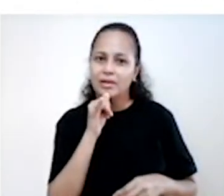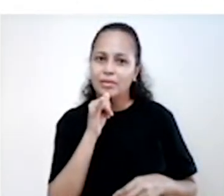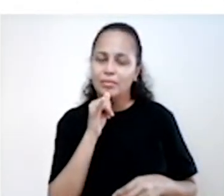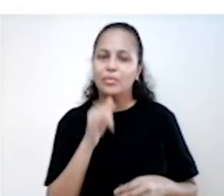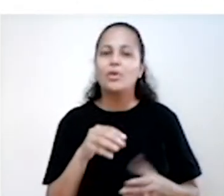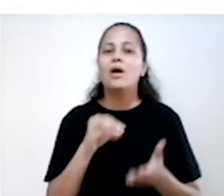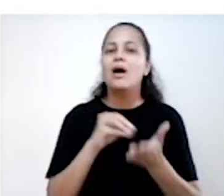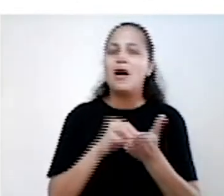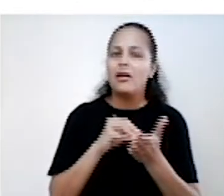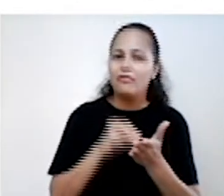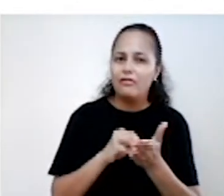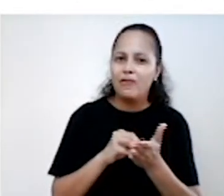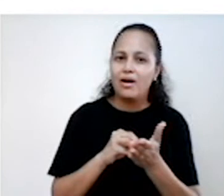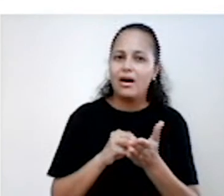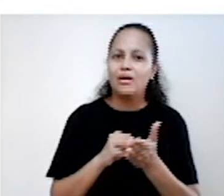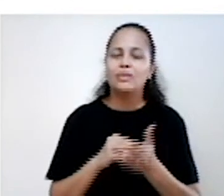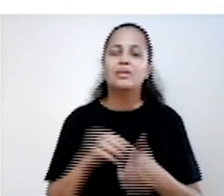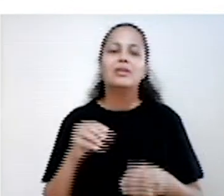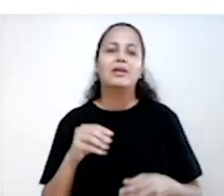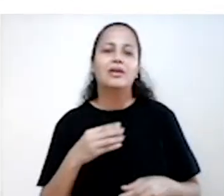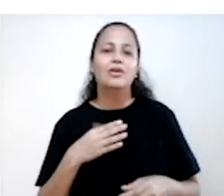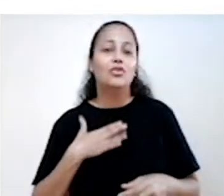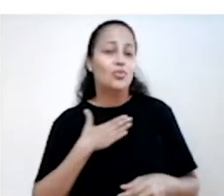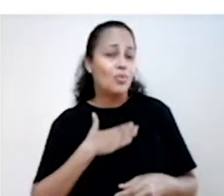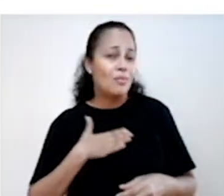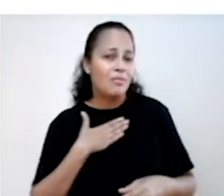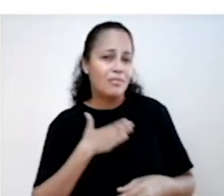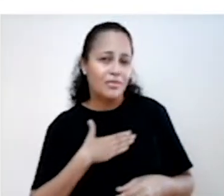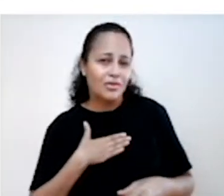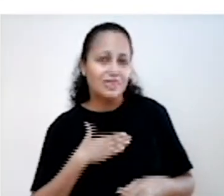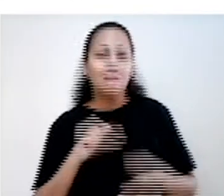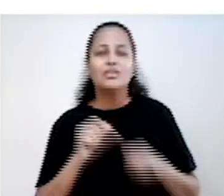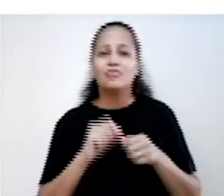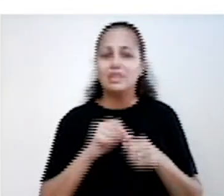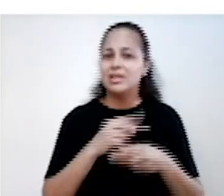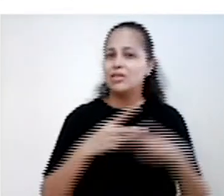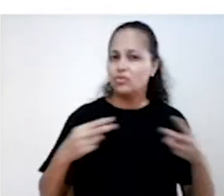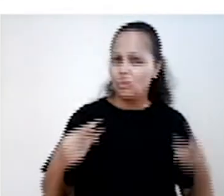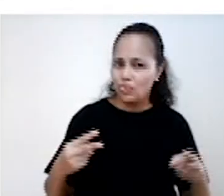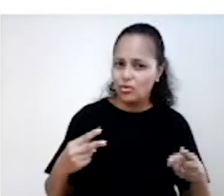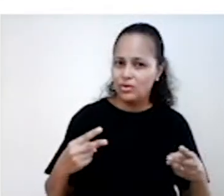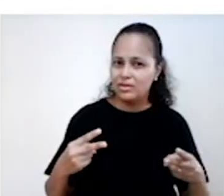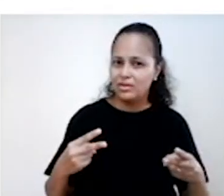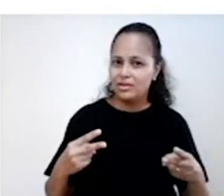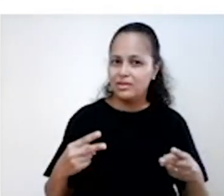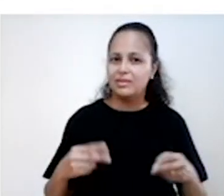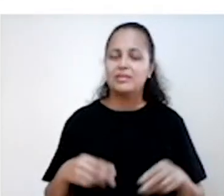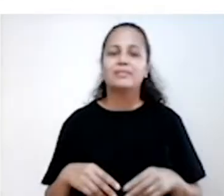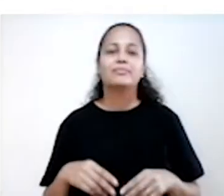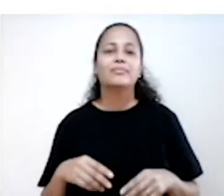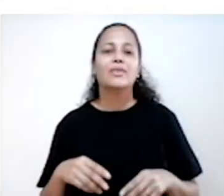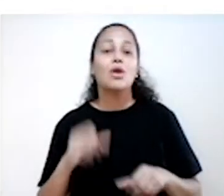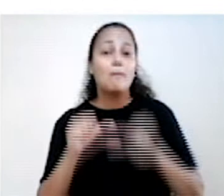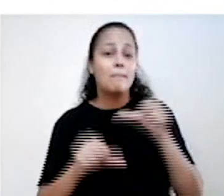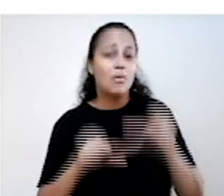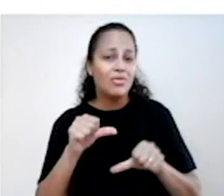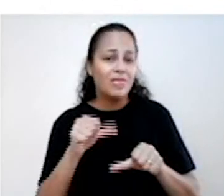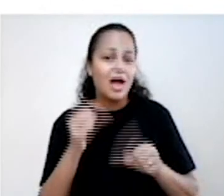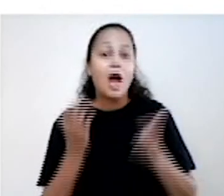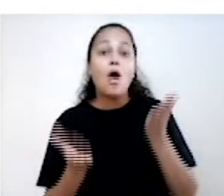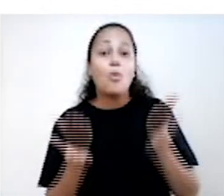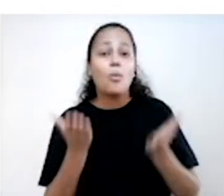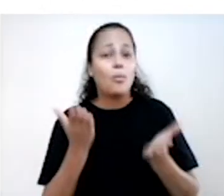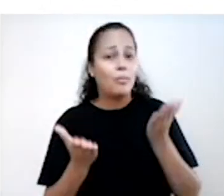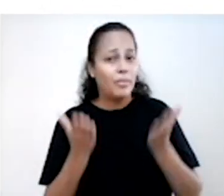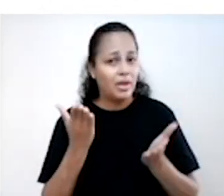ou prazer em fazer atividades Alteração significativa do peso e do apetite Alteração